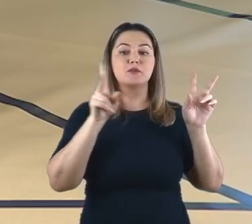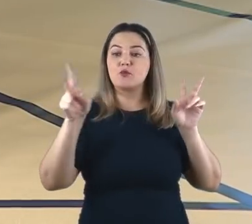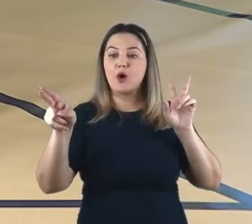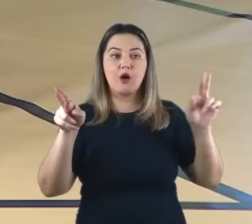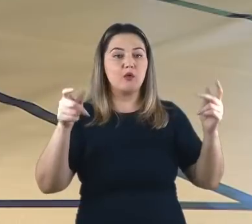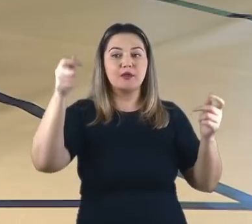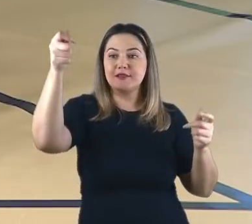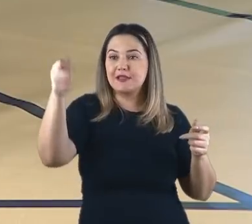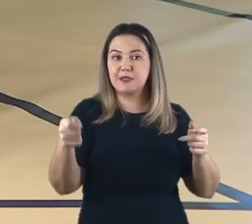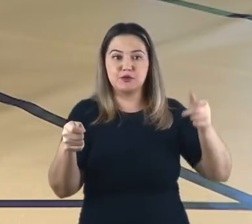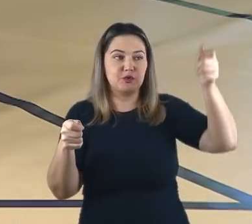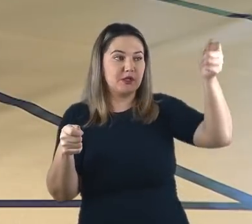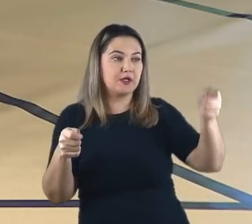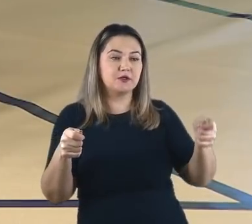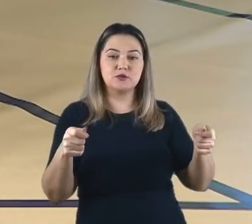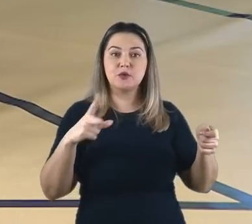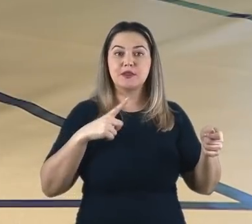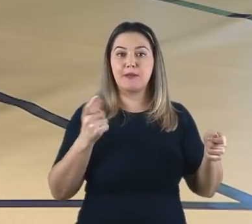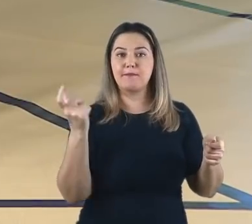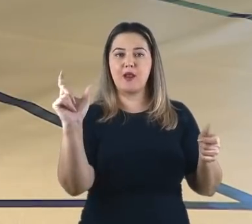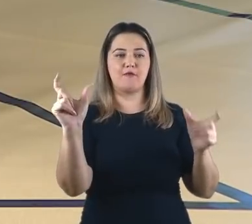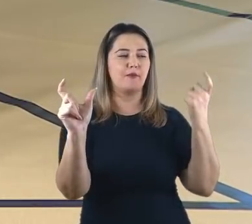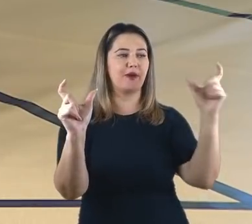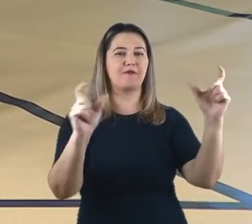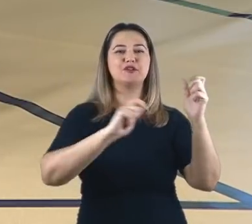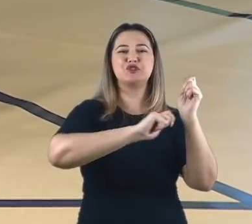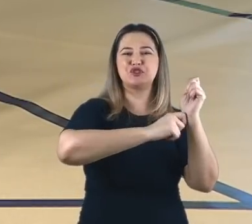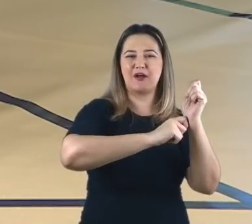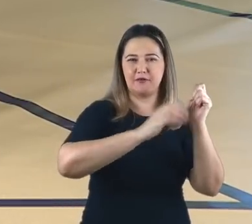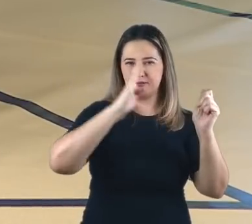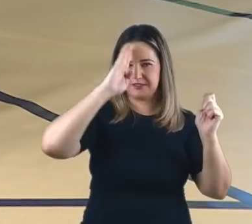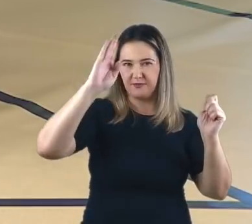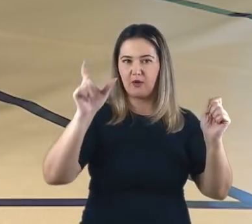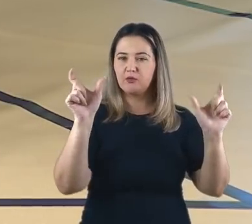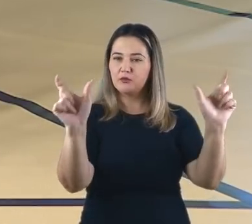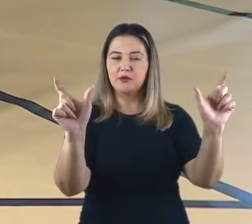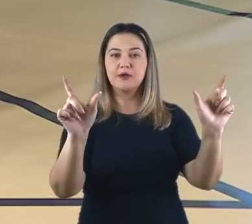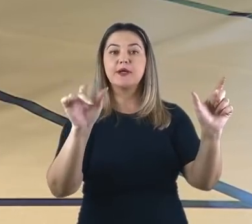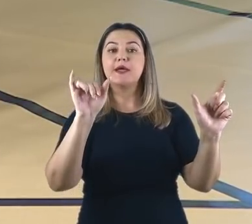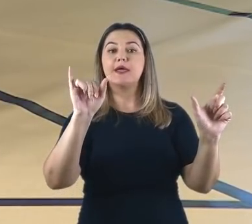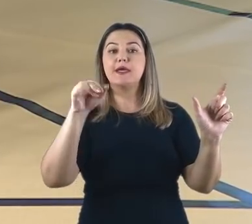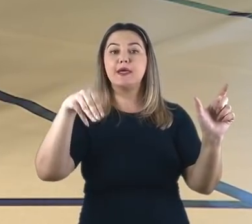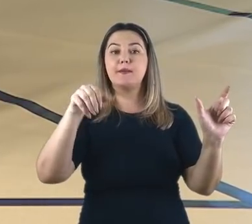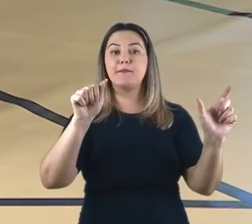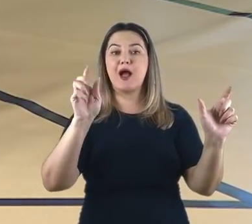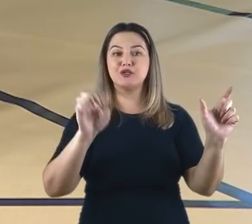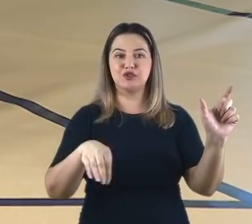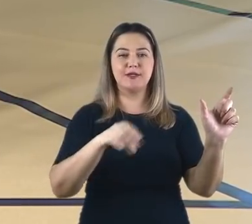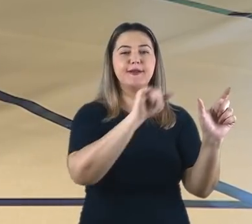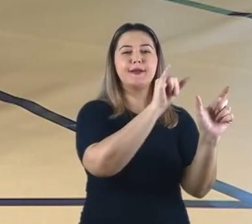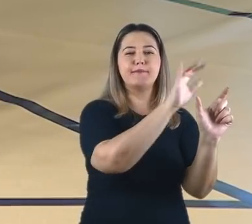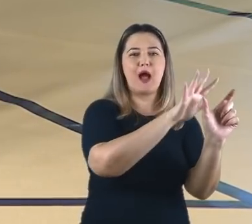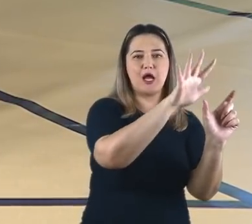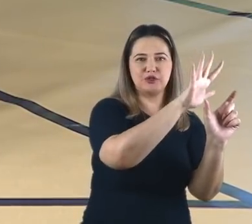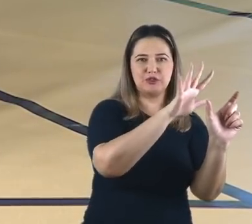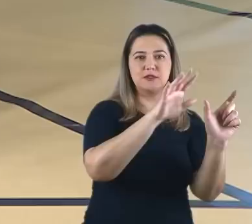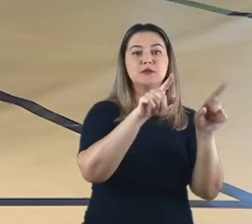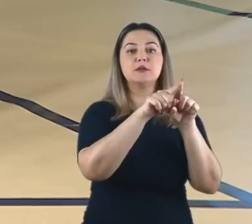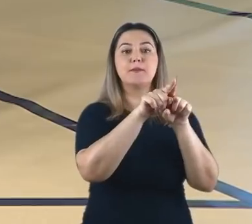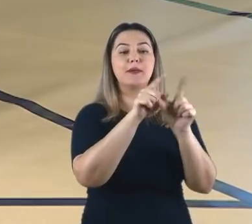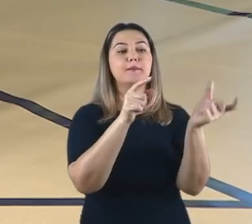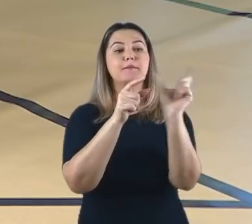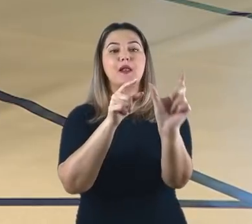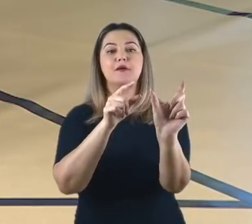contêm duas palavras-chave. A palavra imagem e a palavra adoração. Portanto, dois vocábulos aparecem ali.